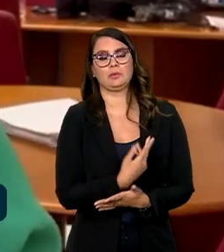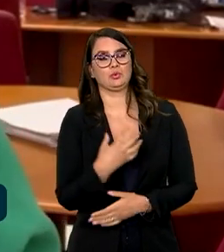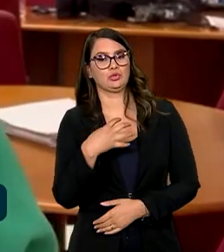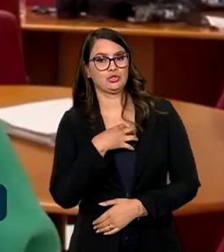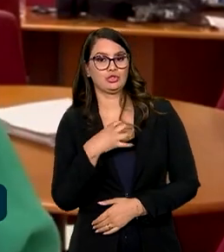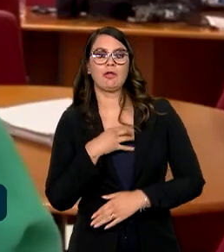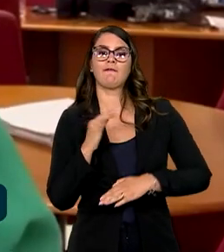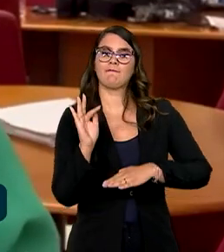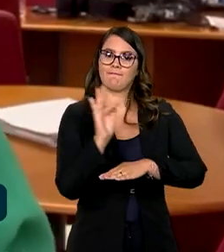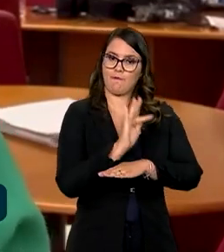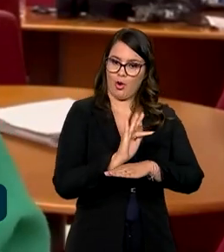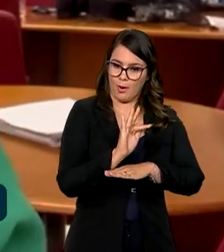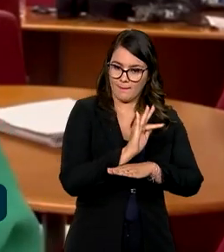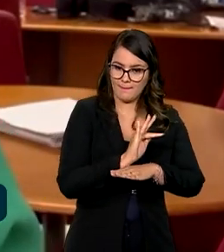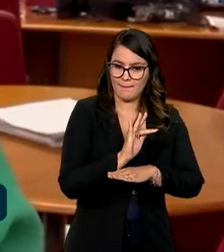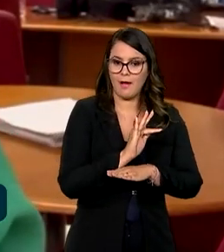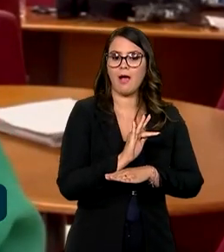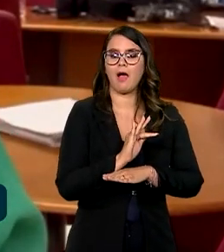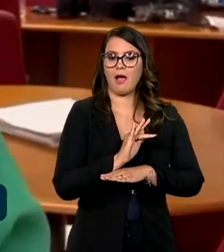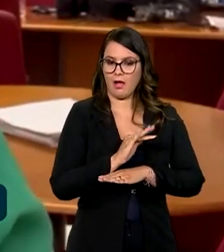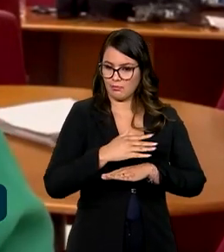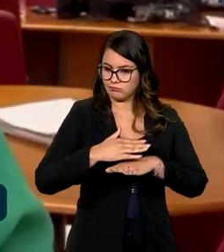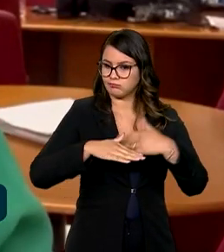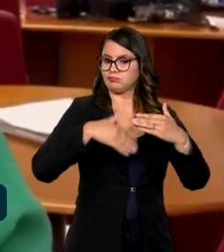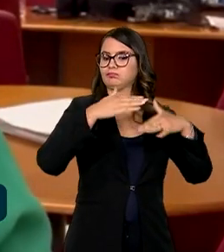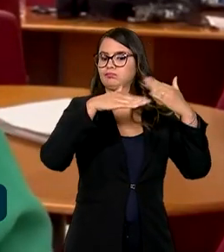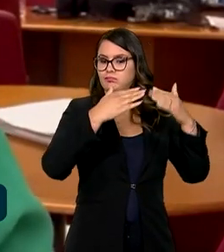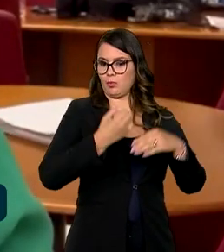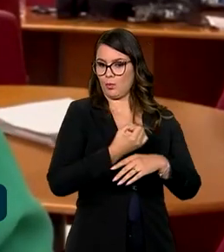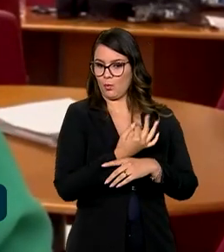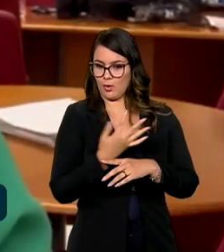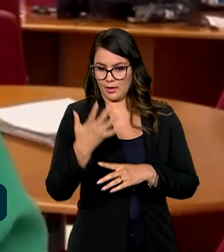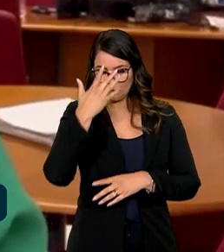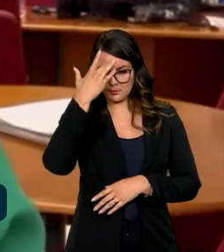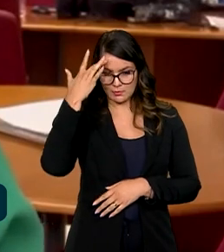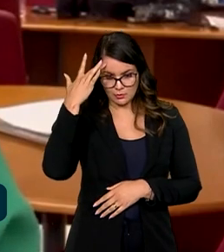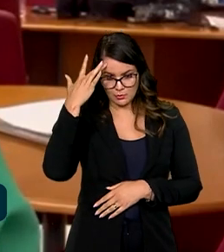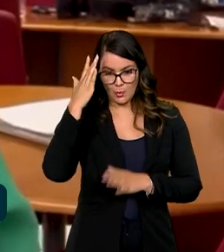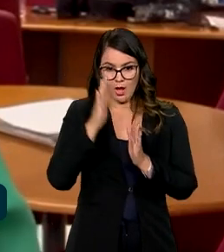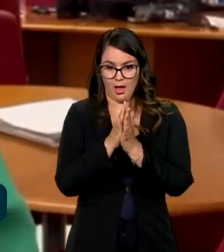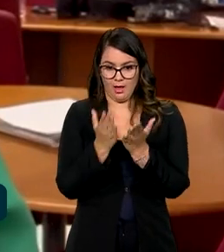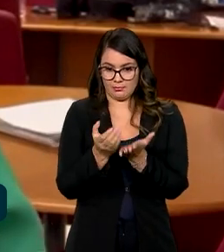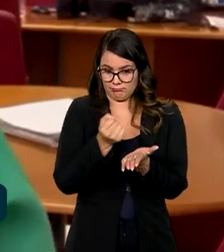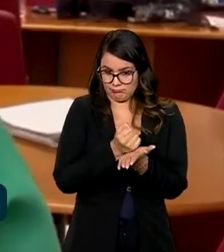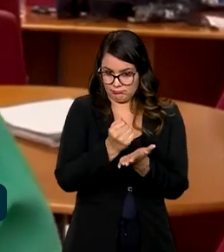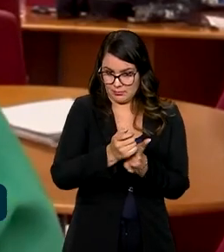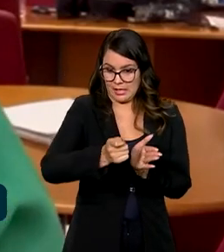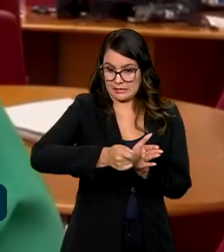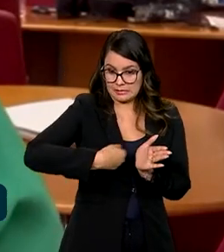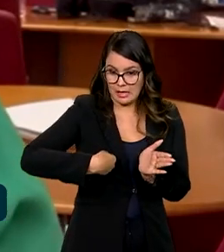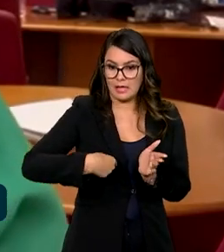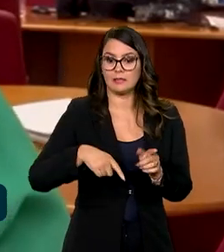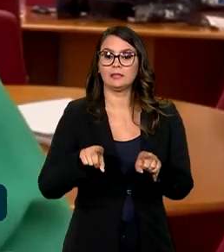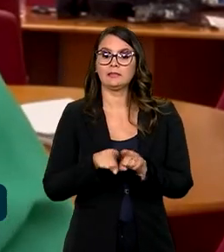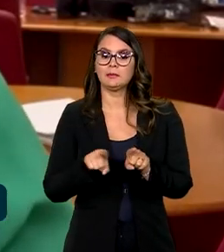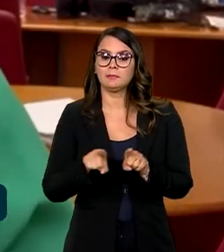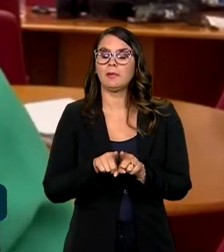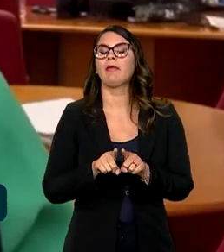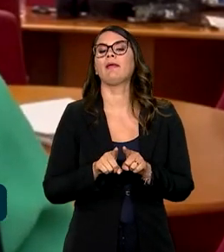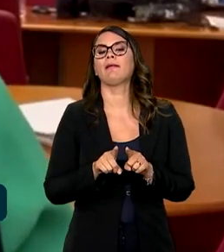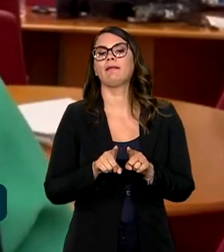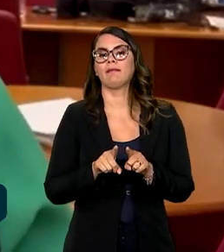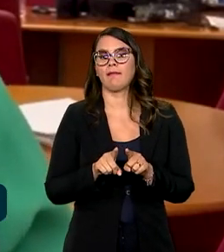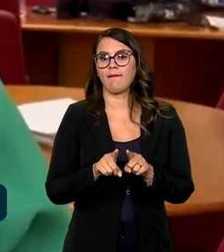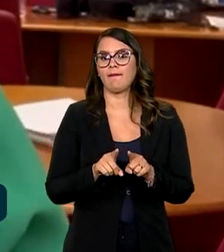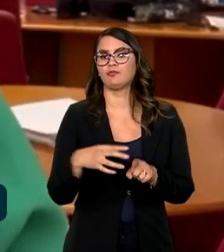formal, com o crescimento, por exemplo, do número de trabalhadores com carteira assinada, mas também por meio